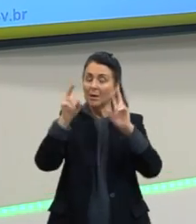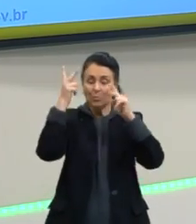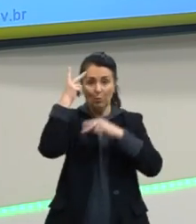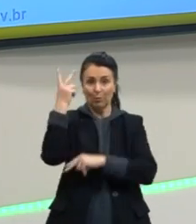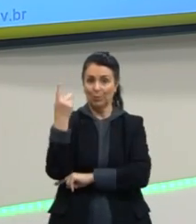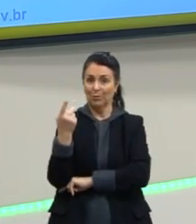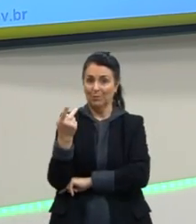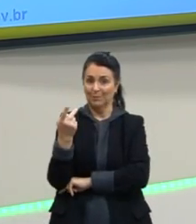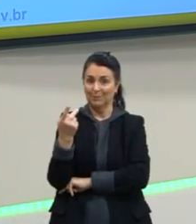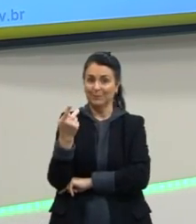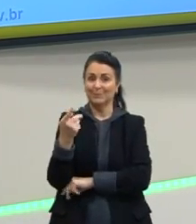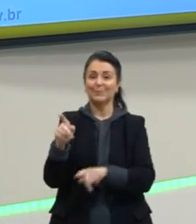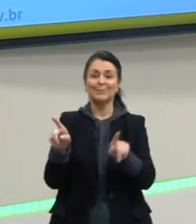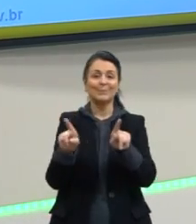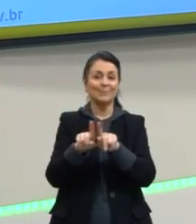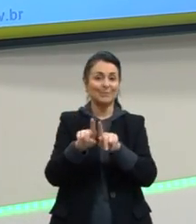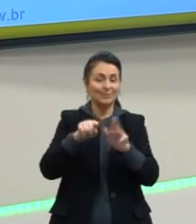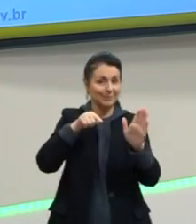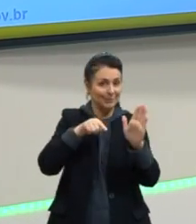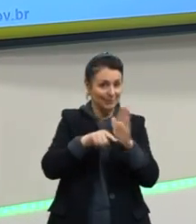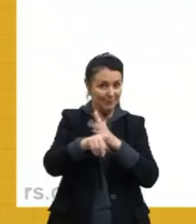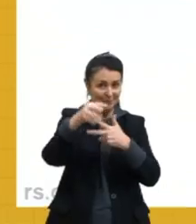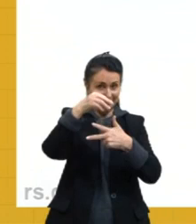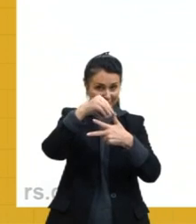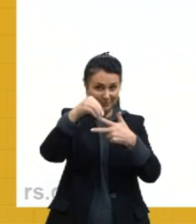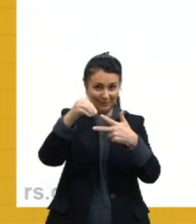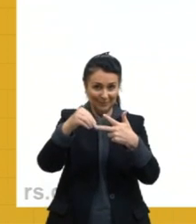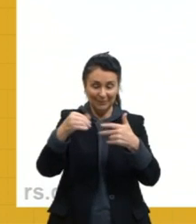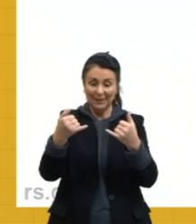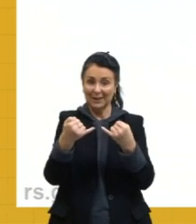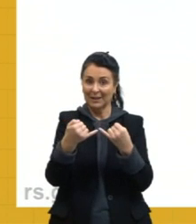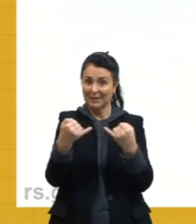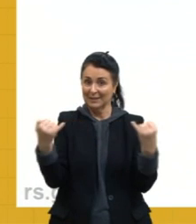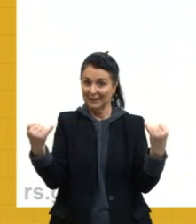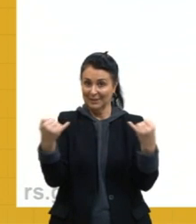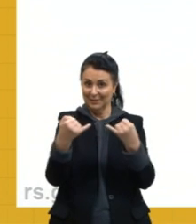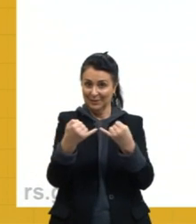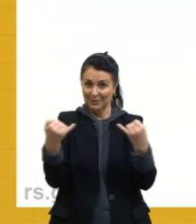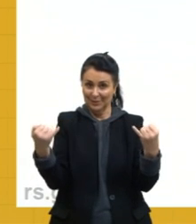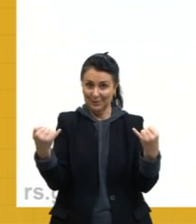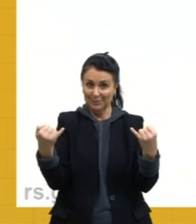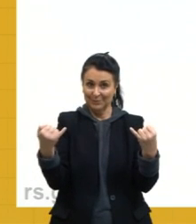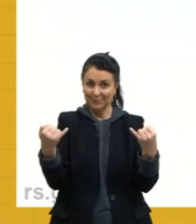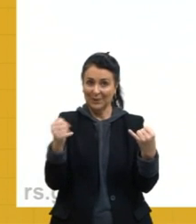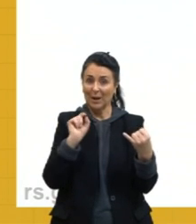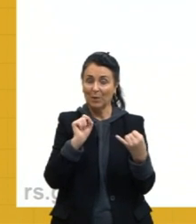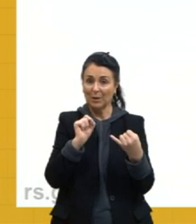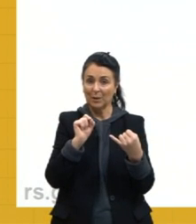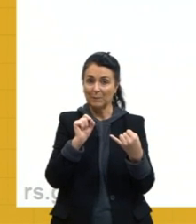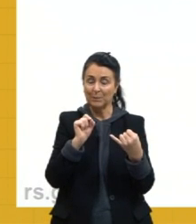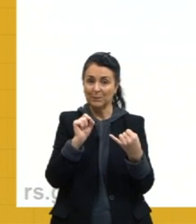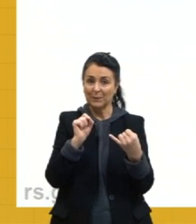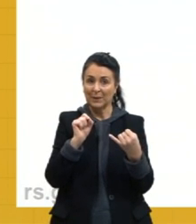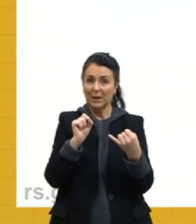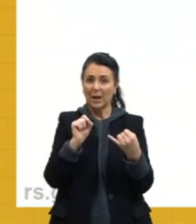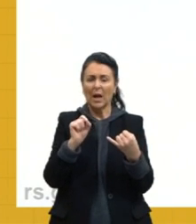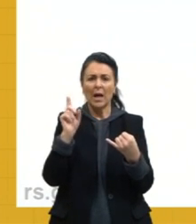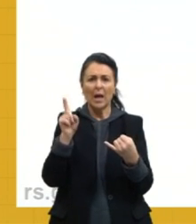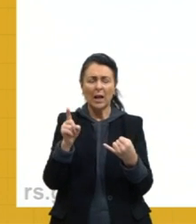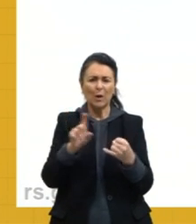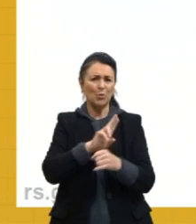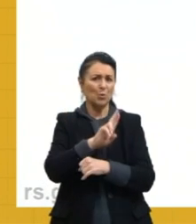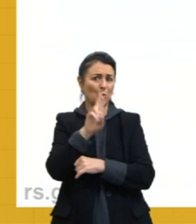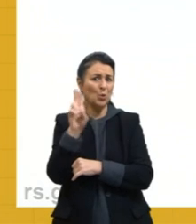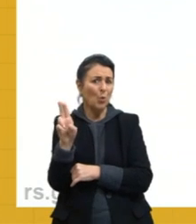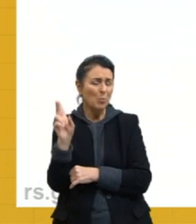Outra questão do Enem, que trouxe essa questão das ligações iônicas agora, Essa questão, ela é um pouquinho, a nomenclatura